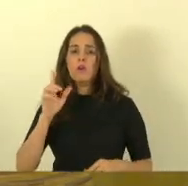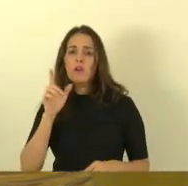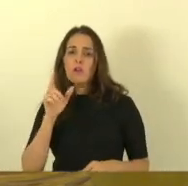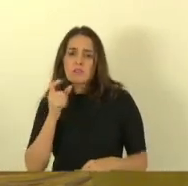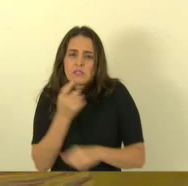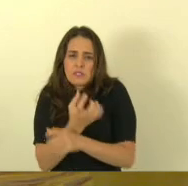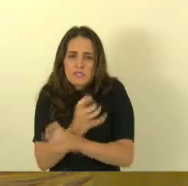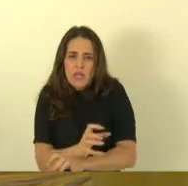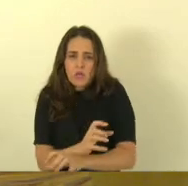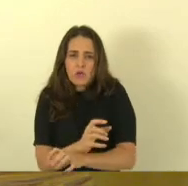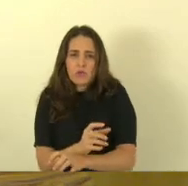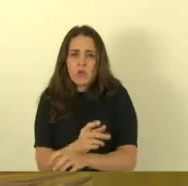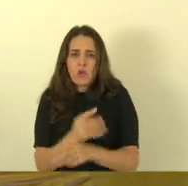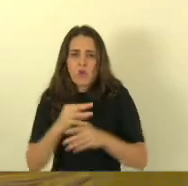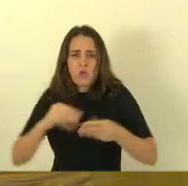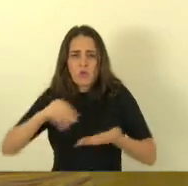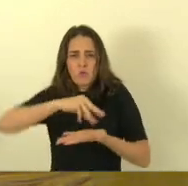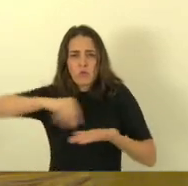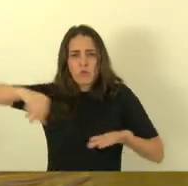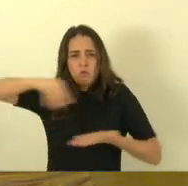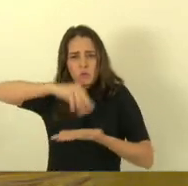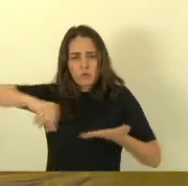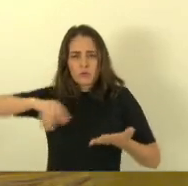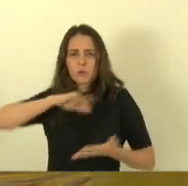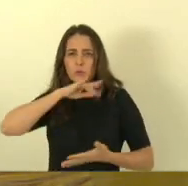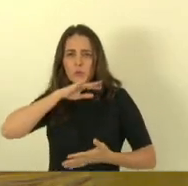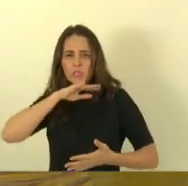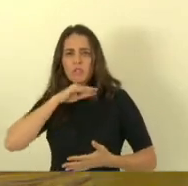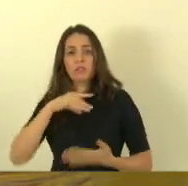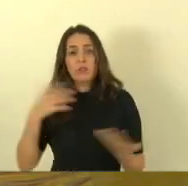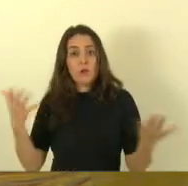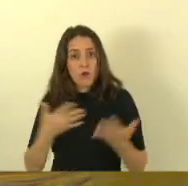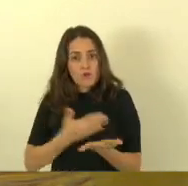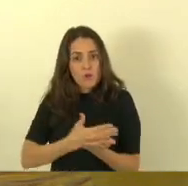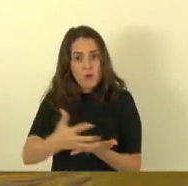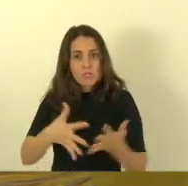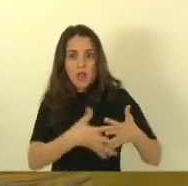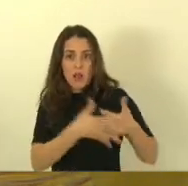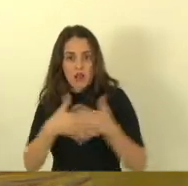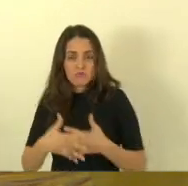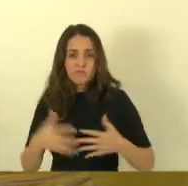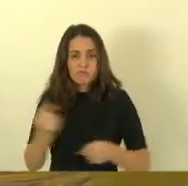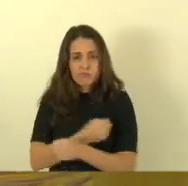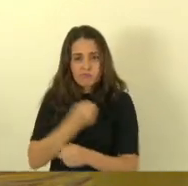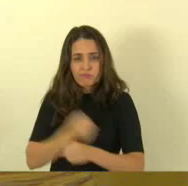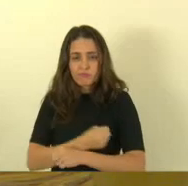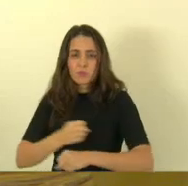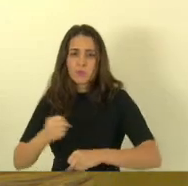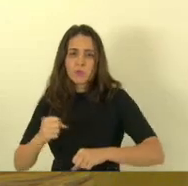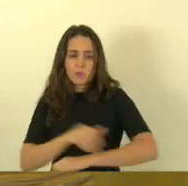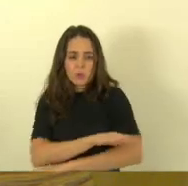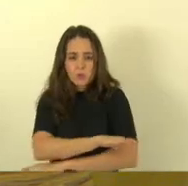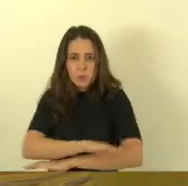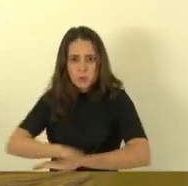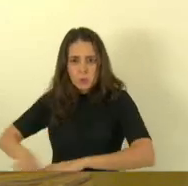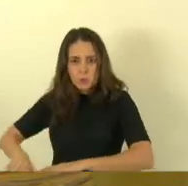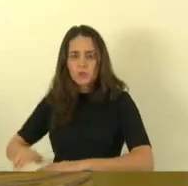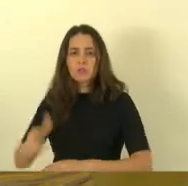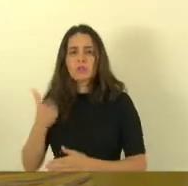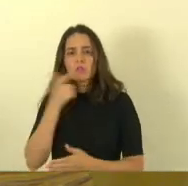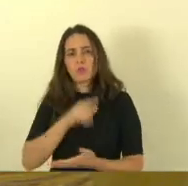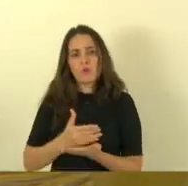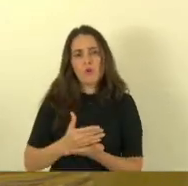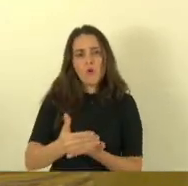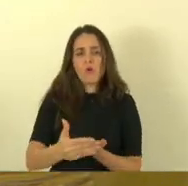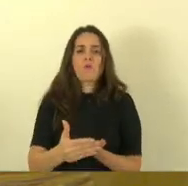agora, dia 4 de junho. A empresa já está com maquinário, canteiro de obra, contratando o pessoal para iniciar essa